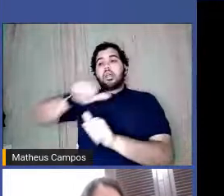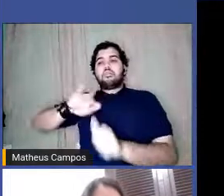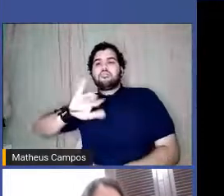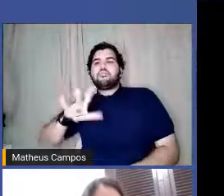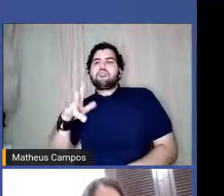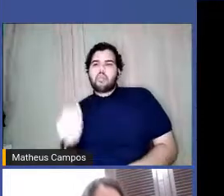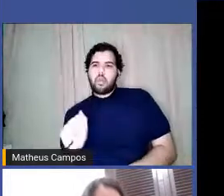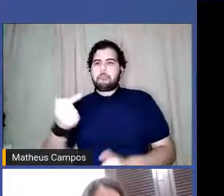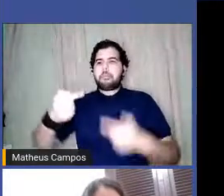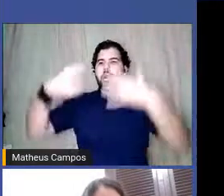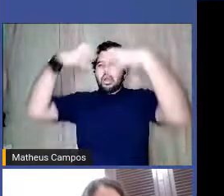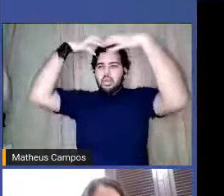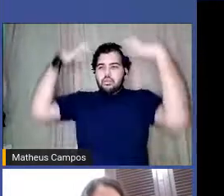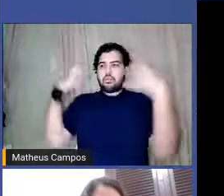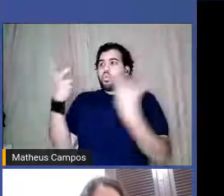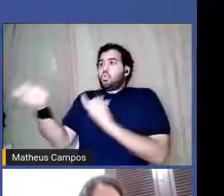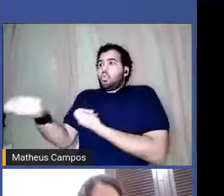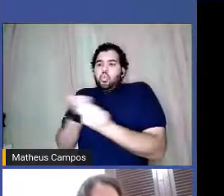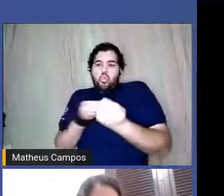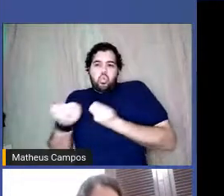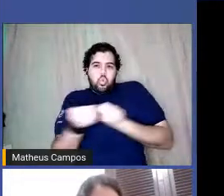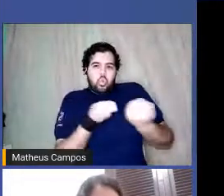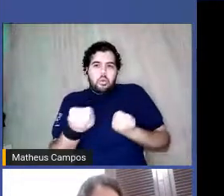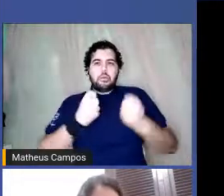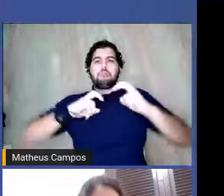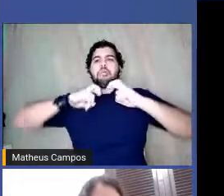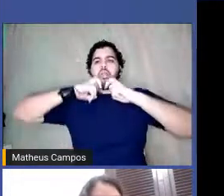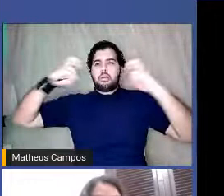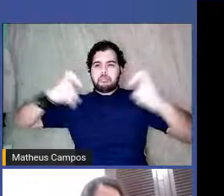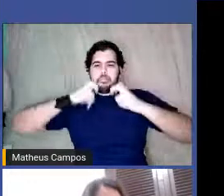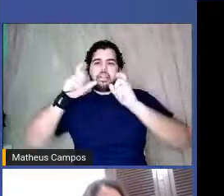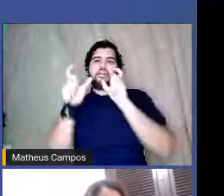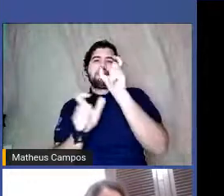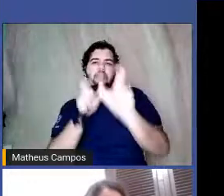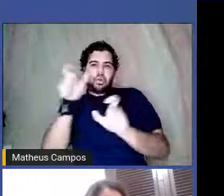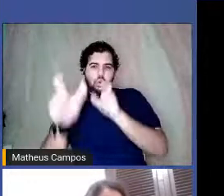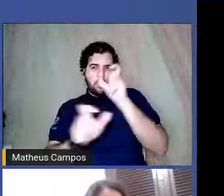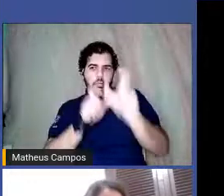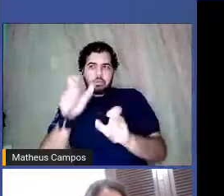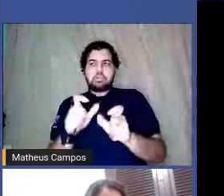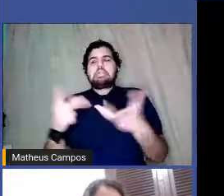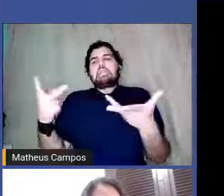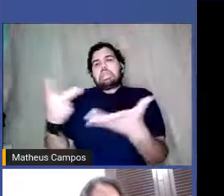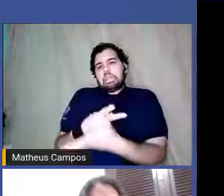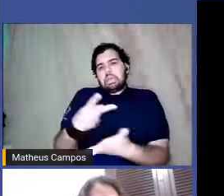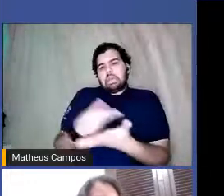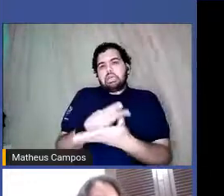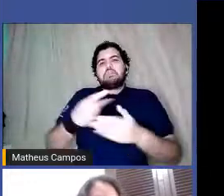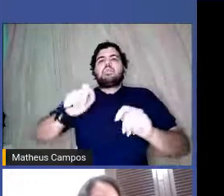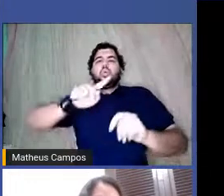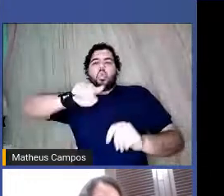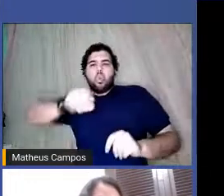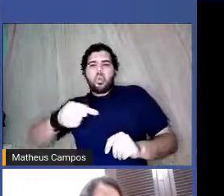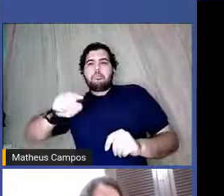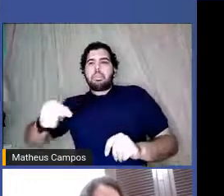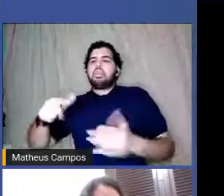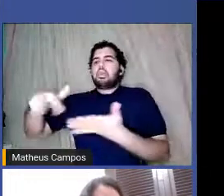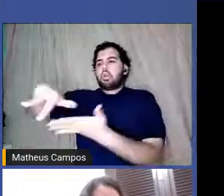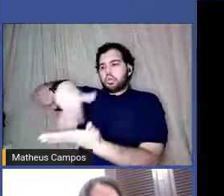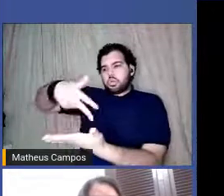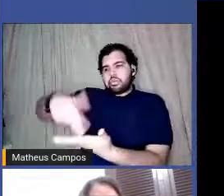que doma a sua sina, que grita a sua palavra, que erra a sua vírgula, que dança com a sua